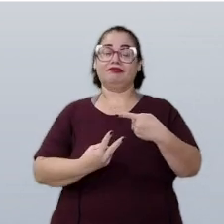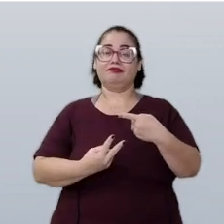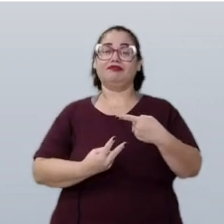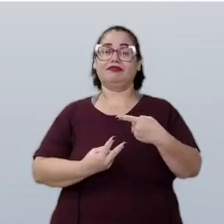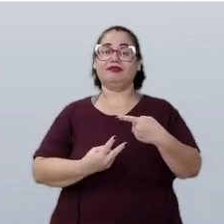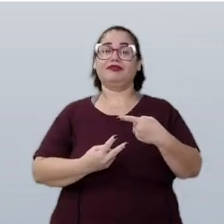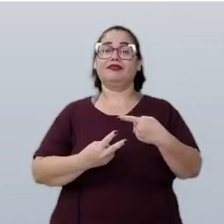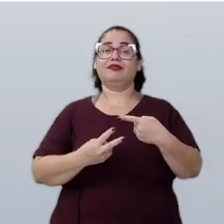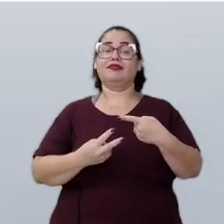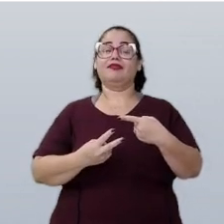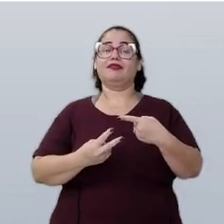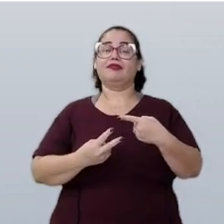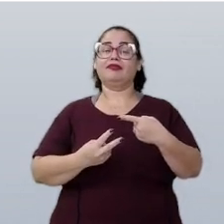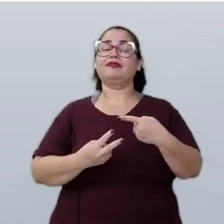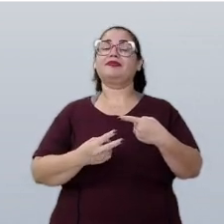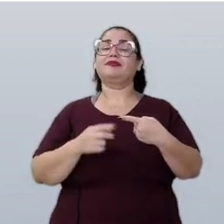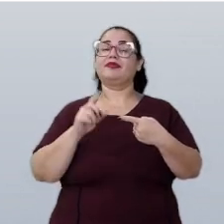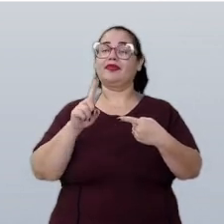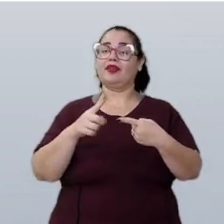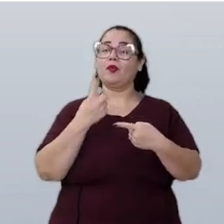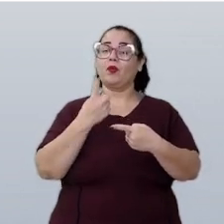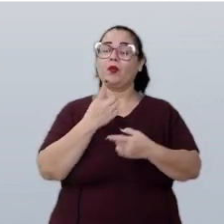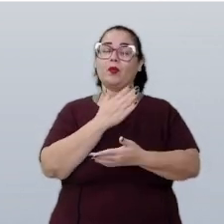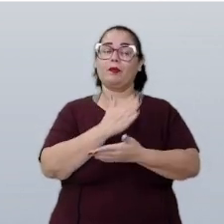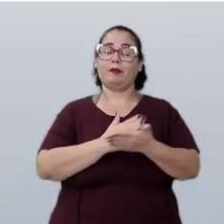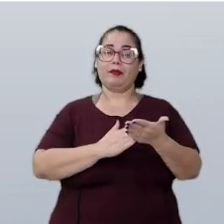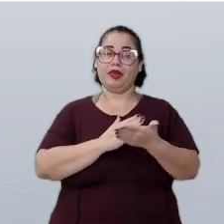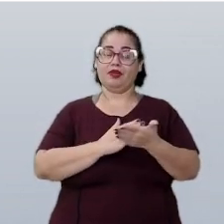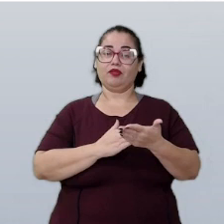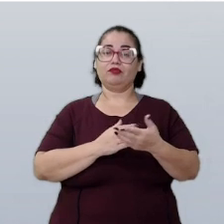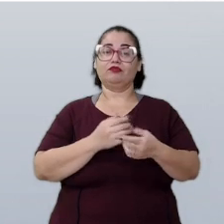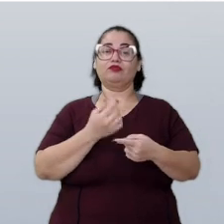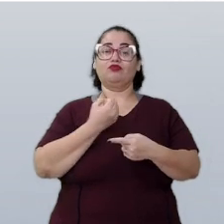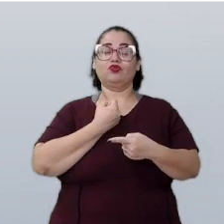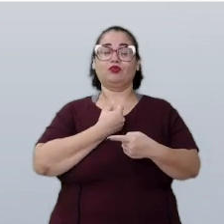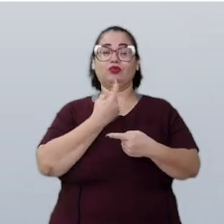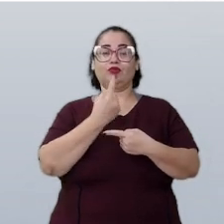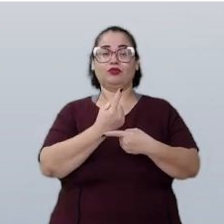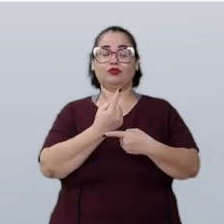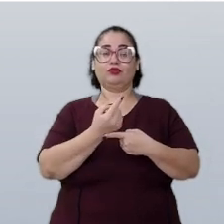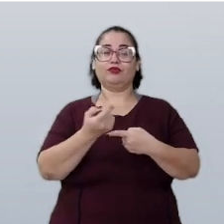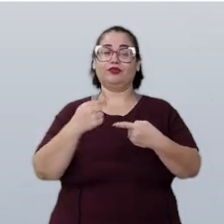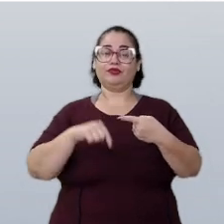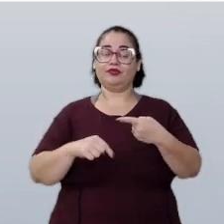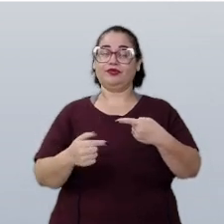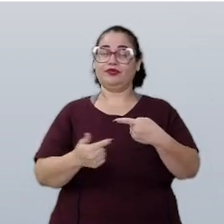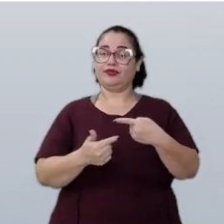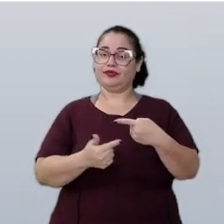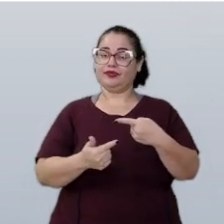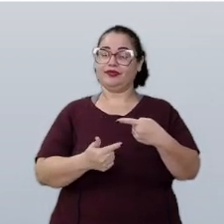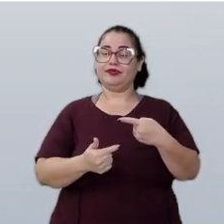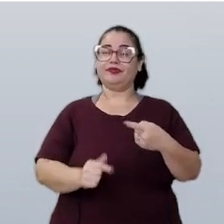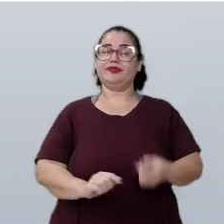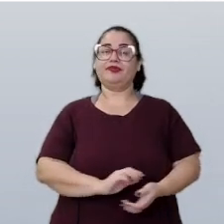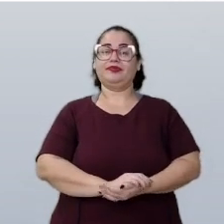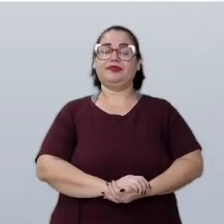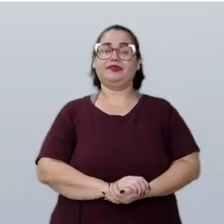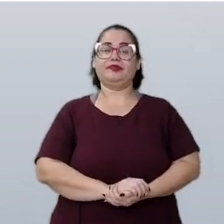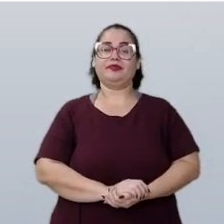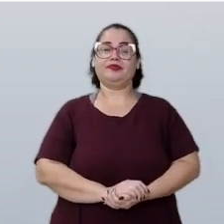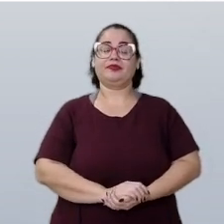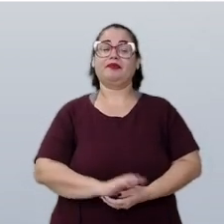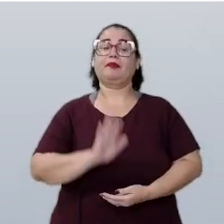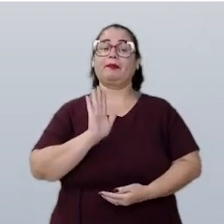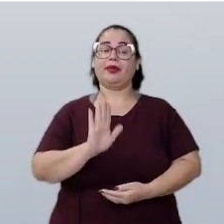como 1,5, com o numerador 1 e o denominador 2. Mas,